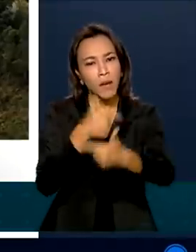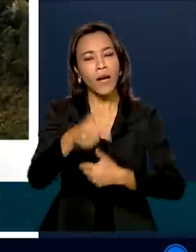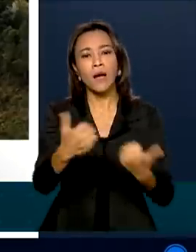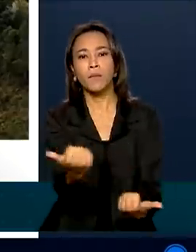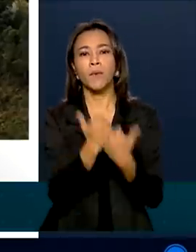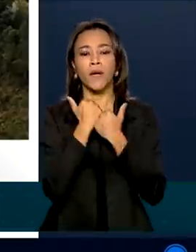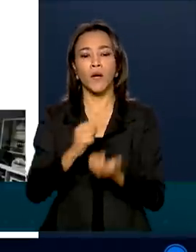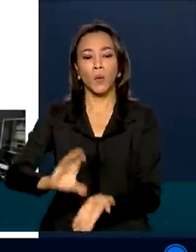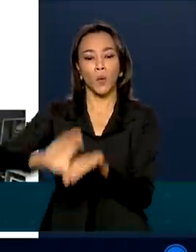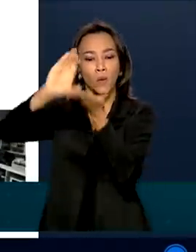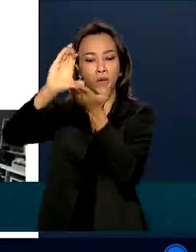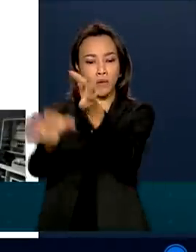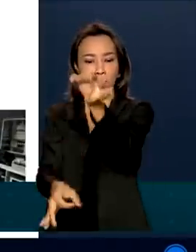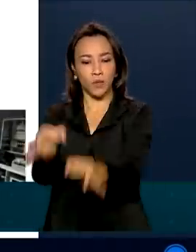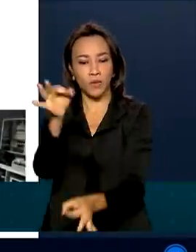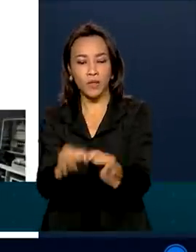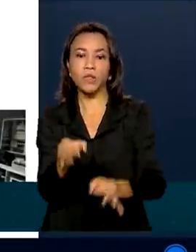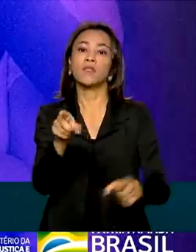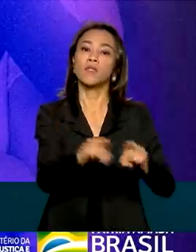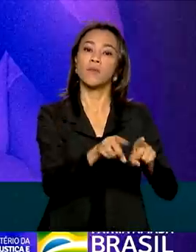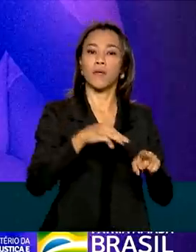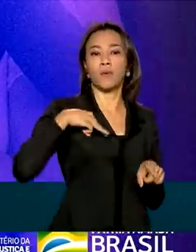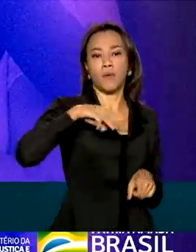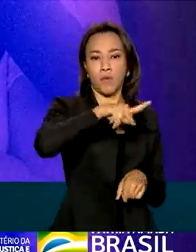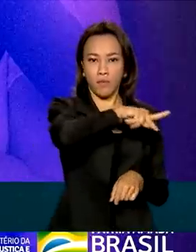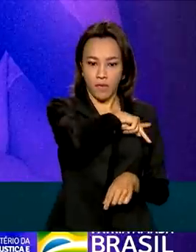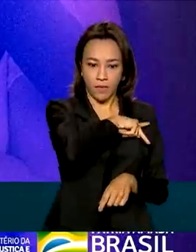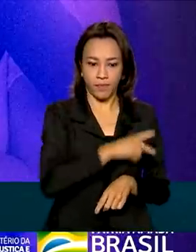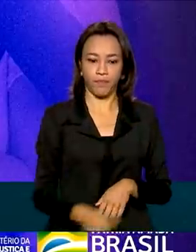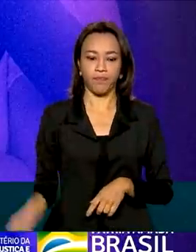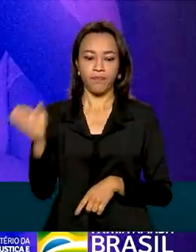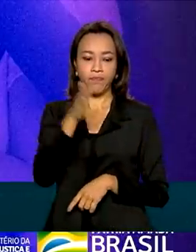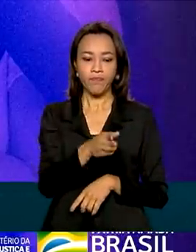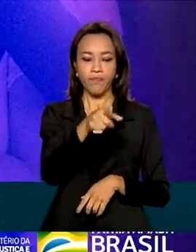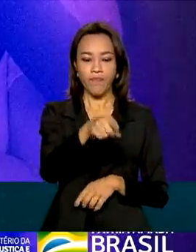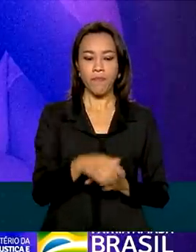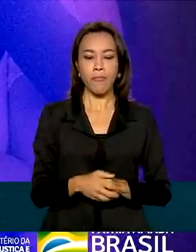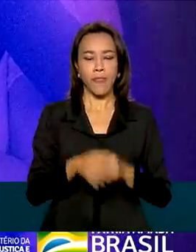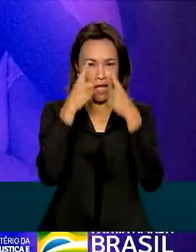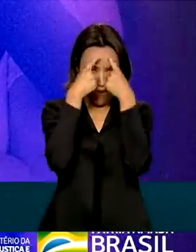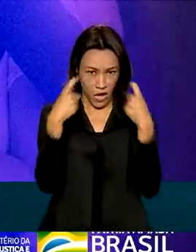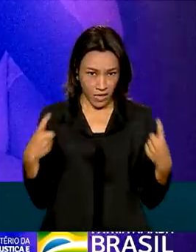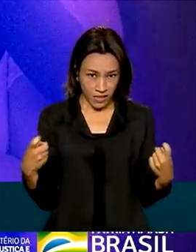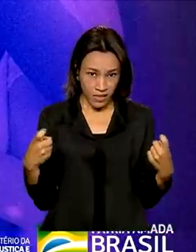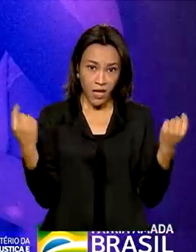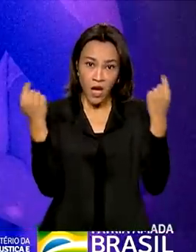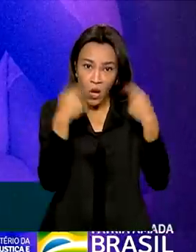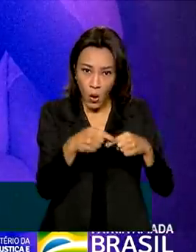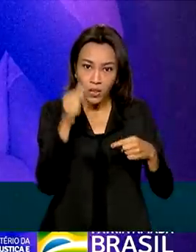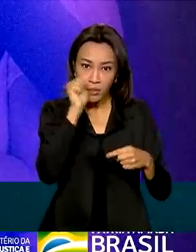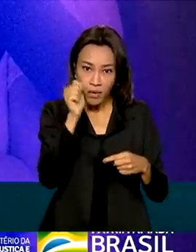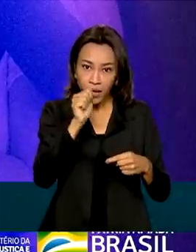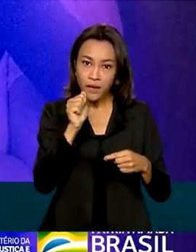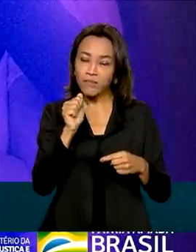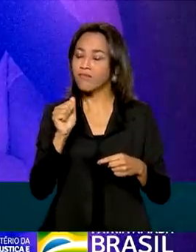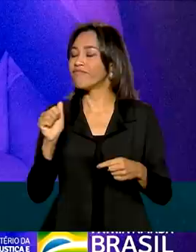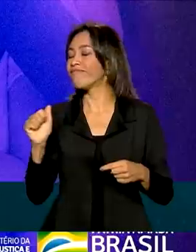Nacionais de Justiça e do Ministério Público. A violência contra a mulher é uma violência que alcança a todos.